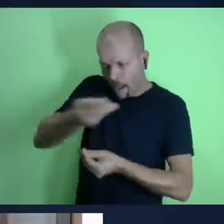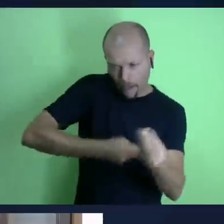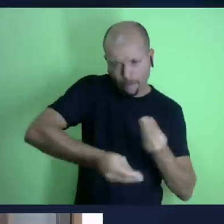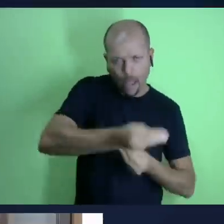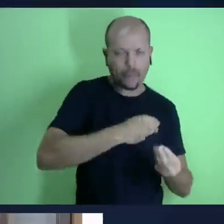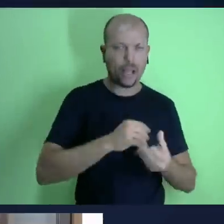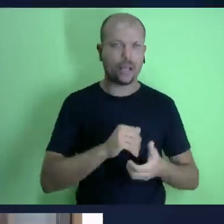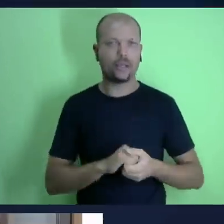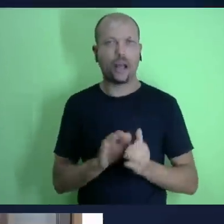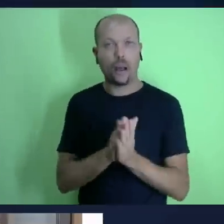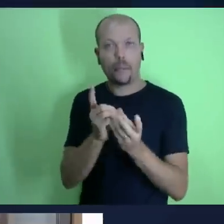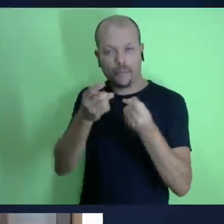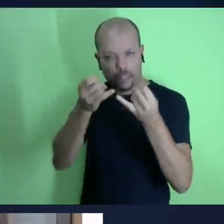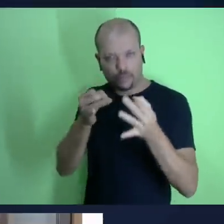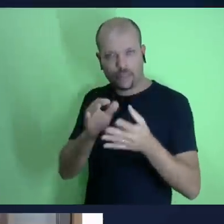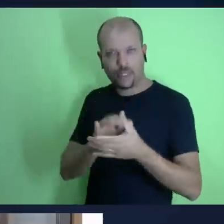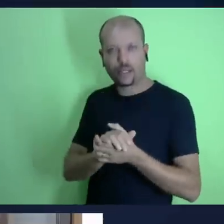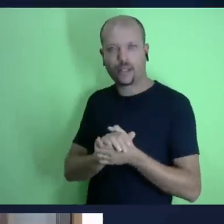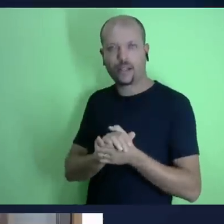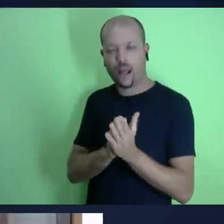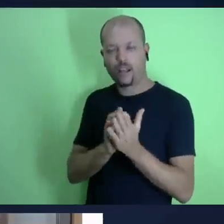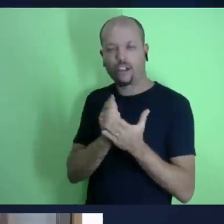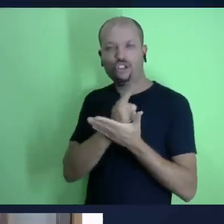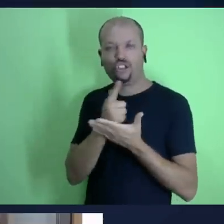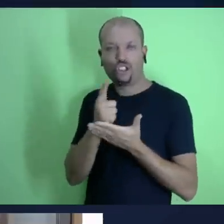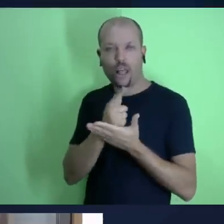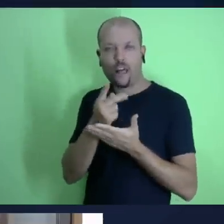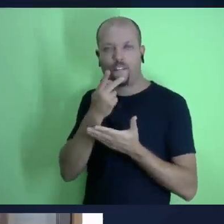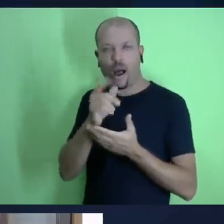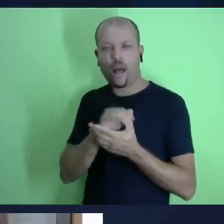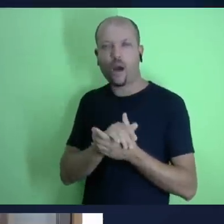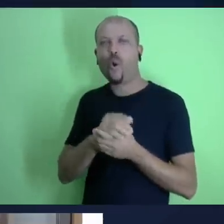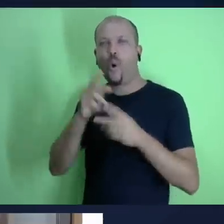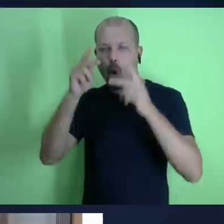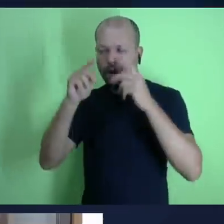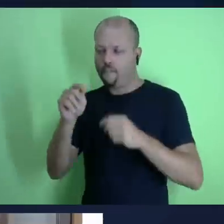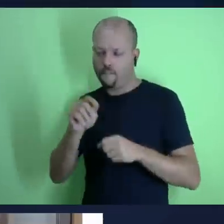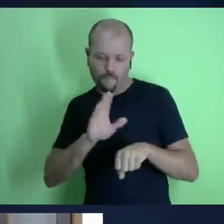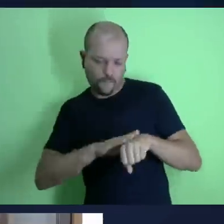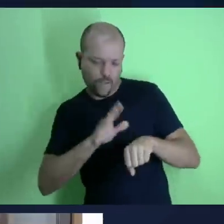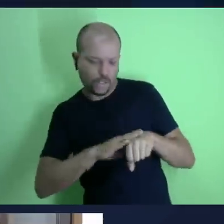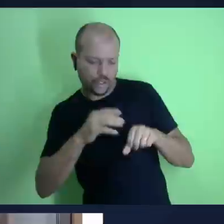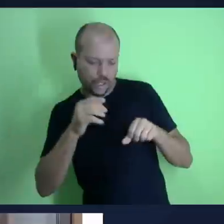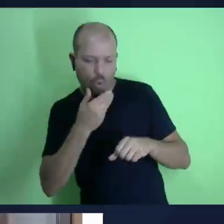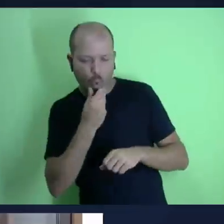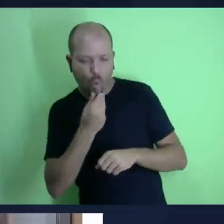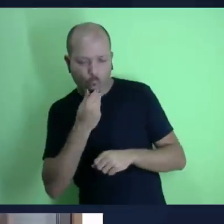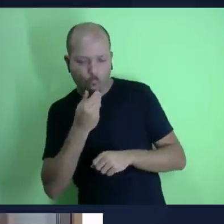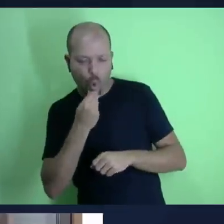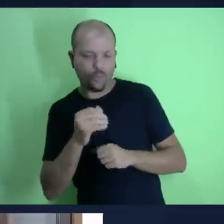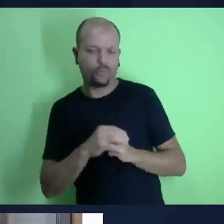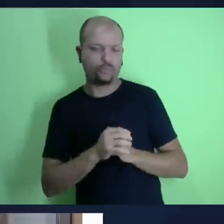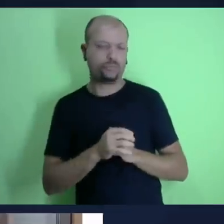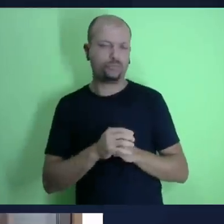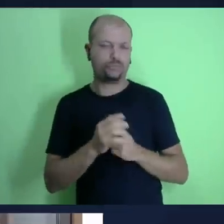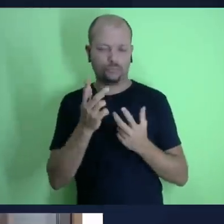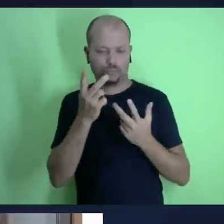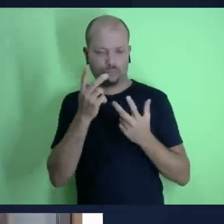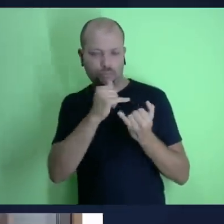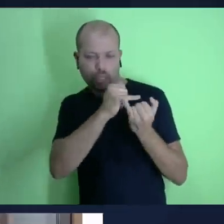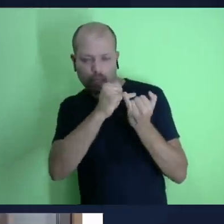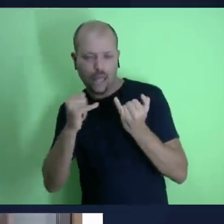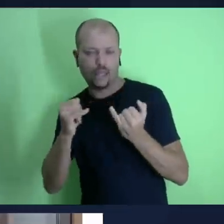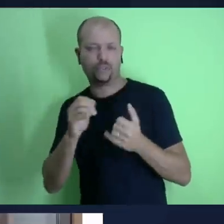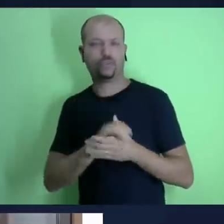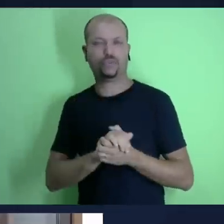gerente o administrador o gestor que vai trabalhar em nome de deus para cuidar das coisas que são de deus